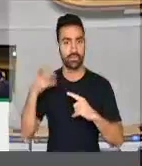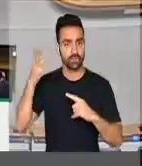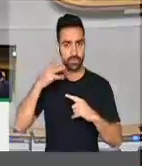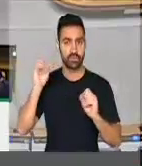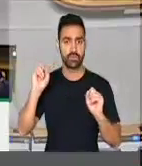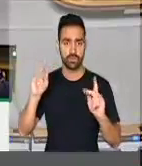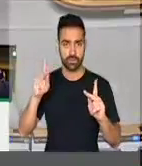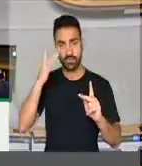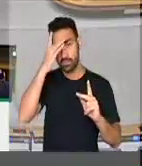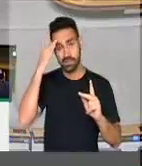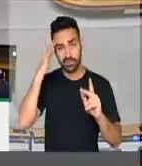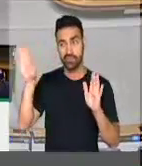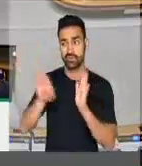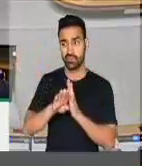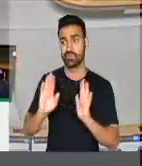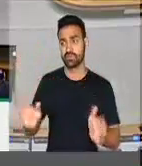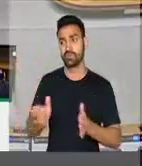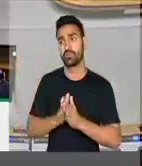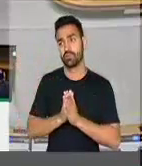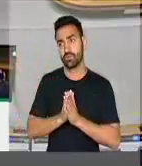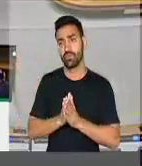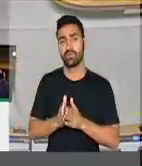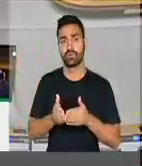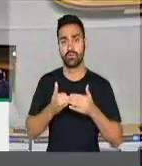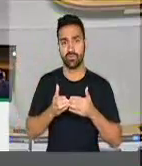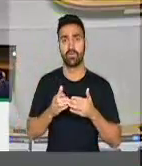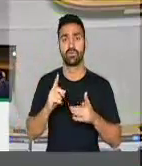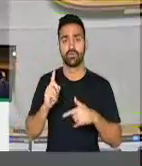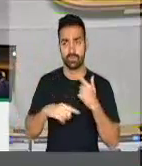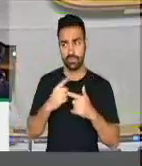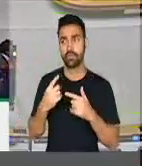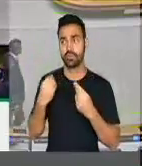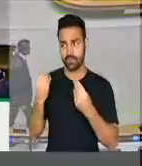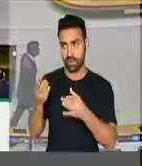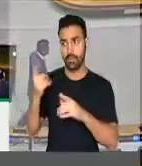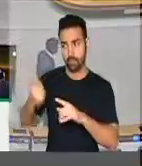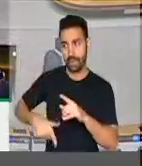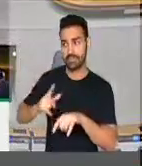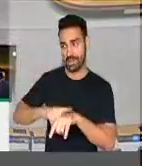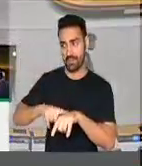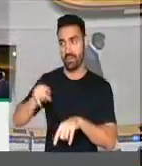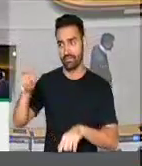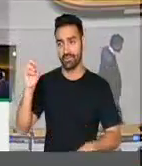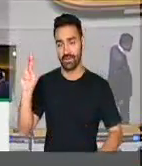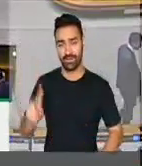Daqui a pouco, Daniel, o pessoal já está chegando, entenda isso. Você fica com crédito comigo, você fica com crédito.